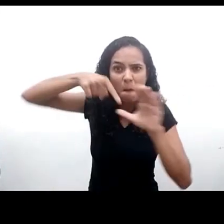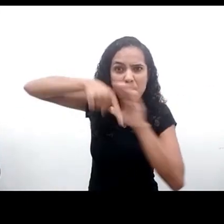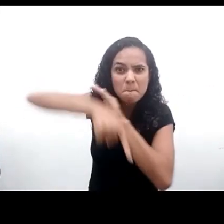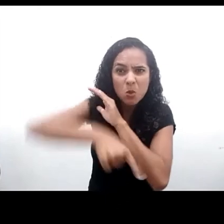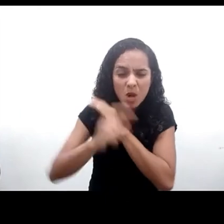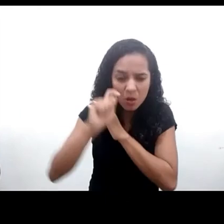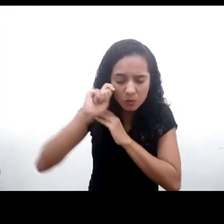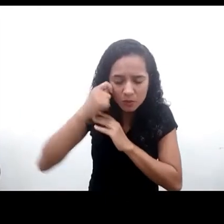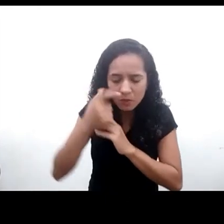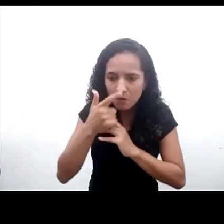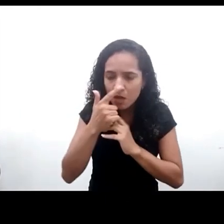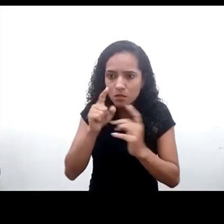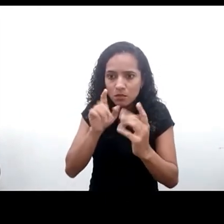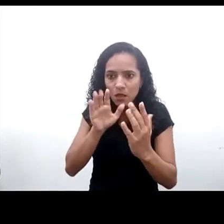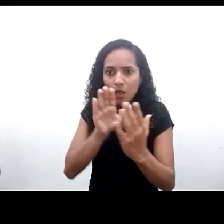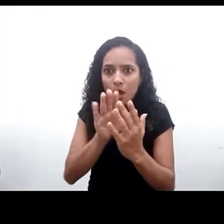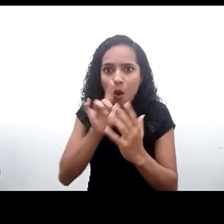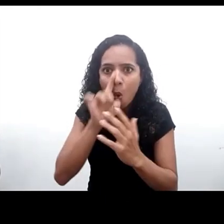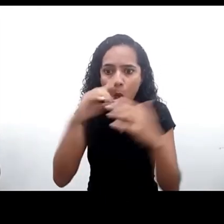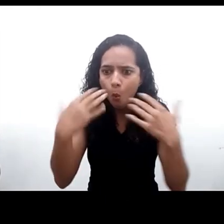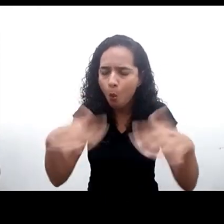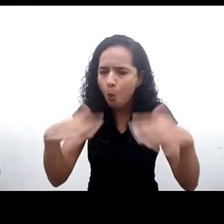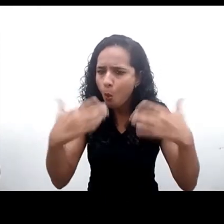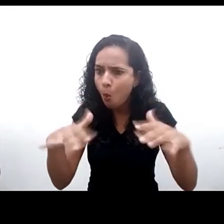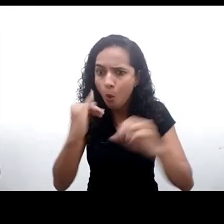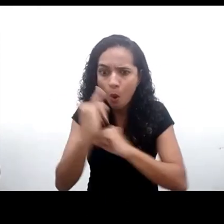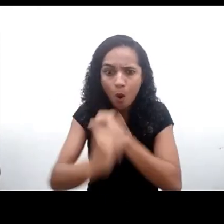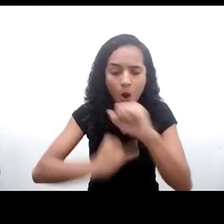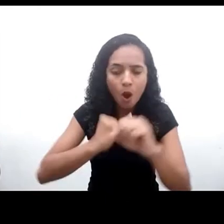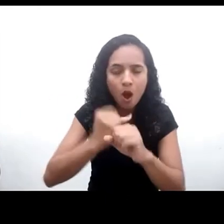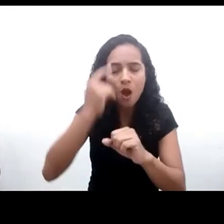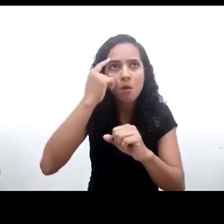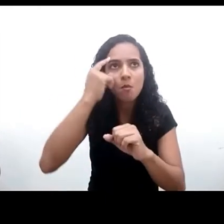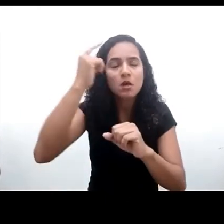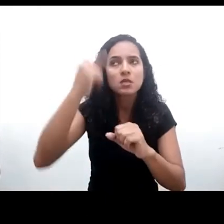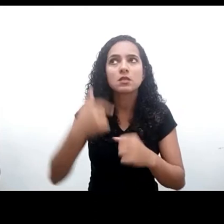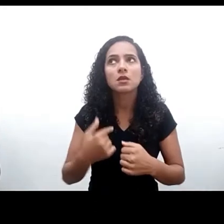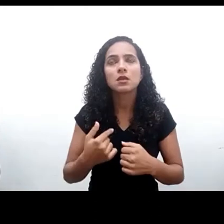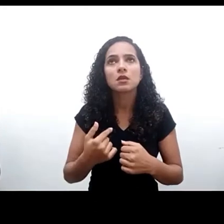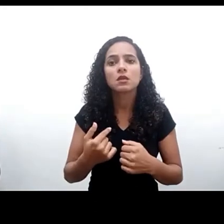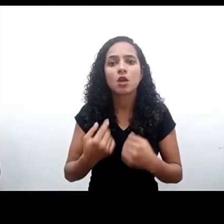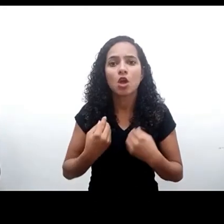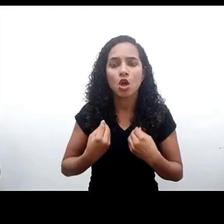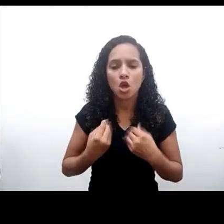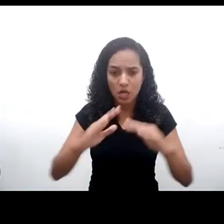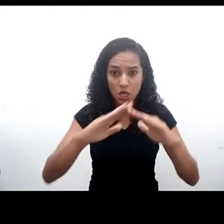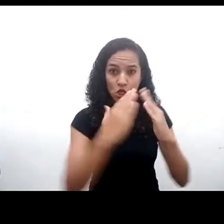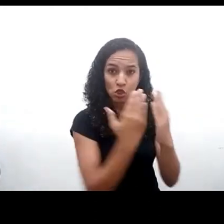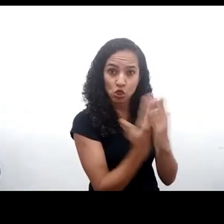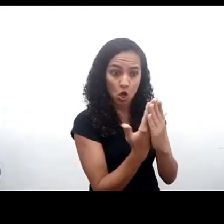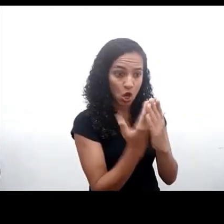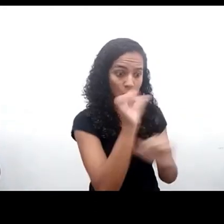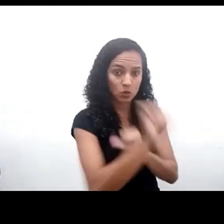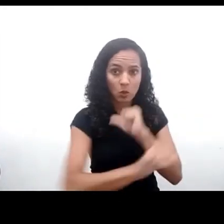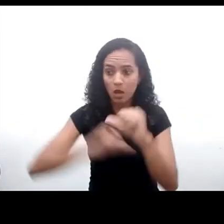dele era um enorme risco e pensar que alguma vez teríamos que mudar trocar a escola pelas mídias era